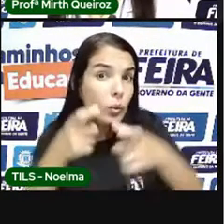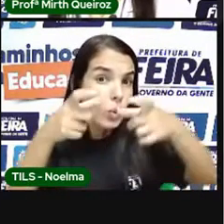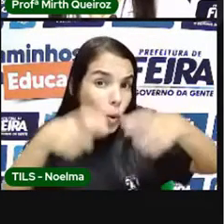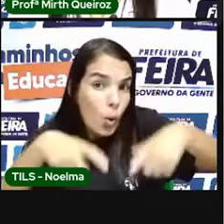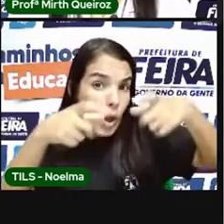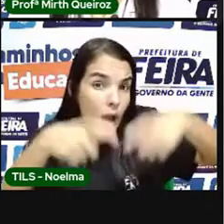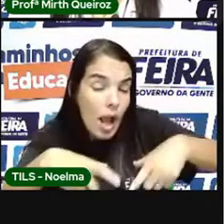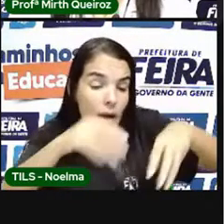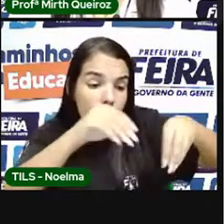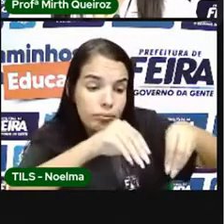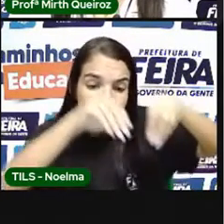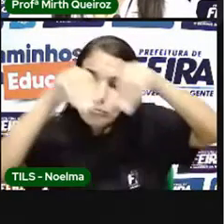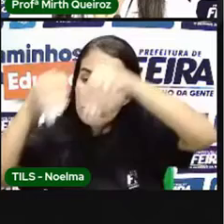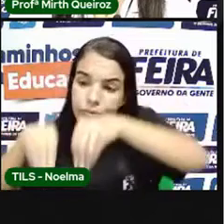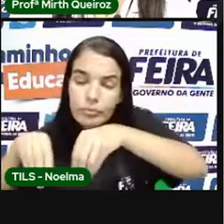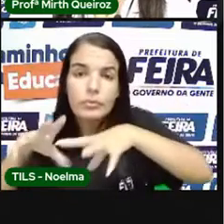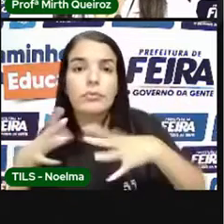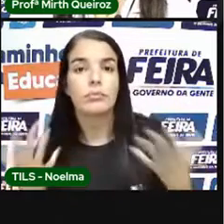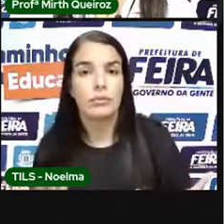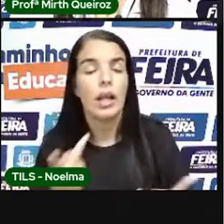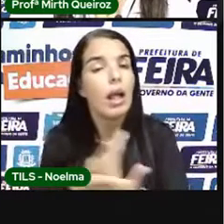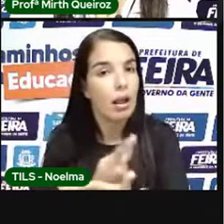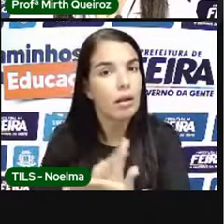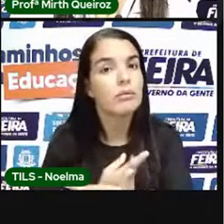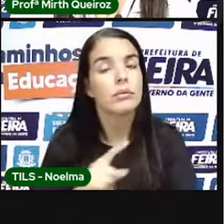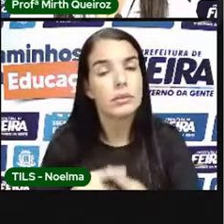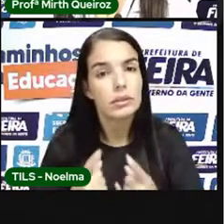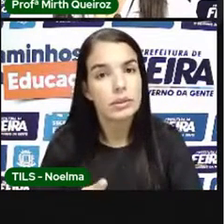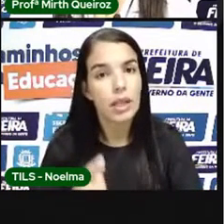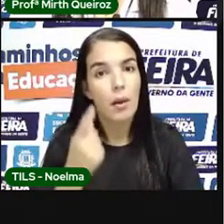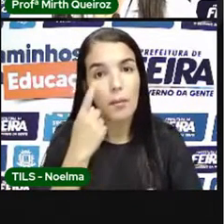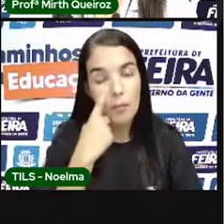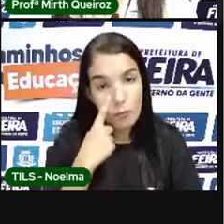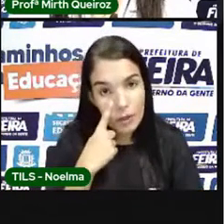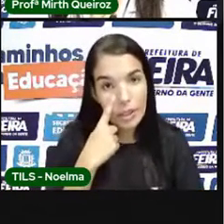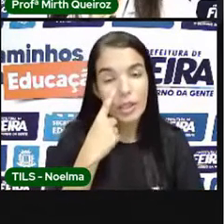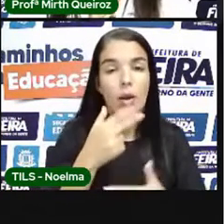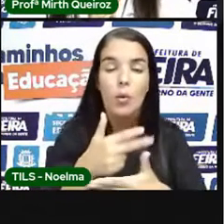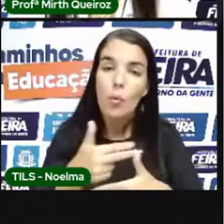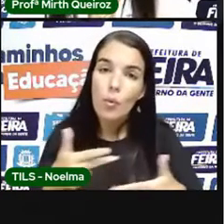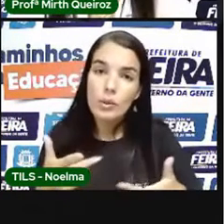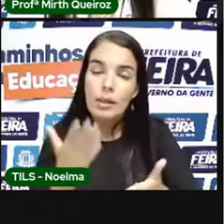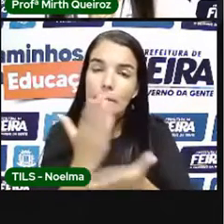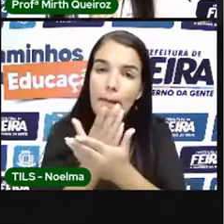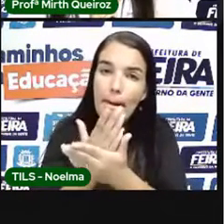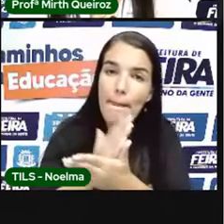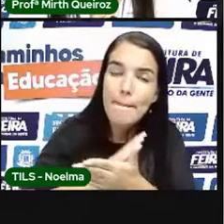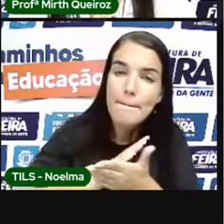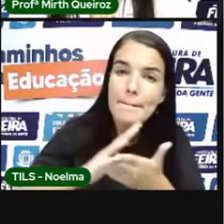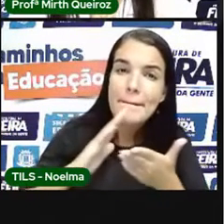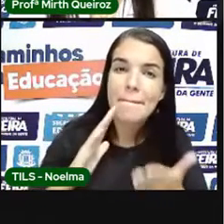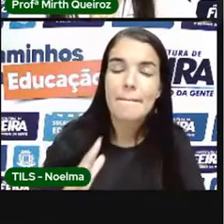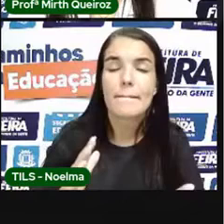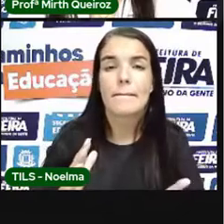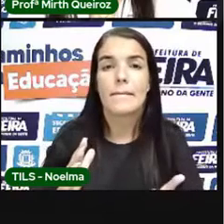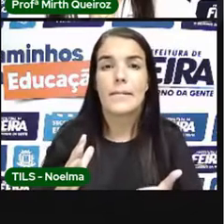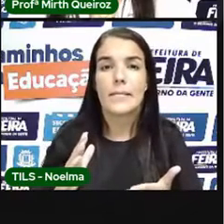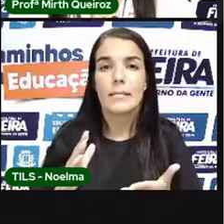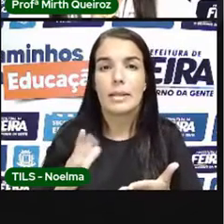Nós temos aí Vários materiais Que acabam denegrindo Acabando ali Com os